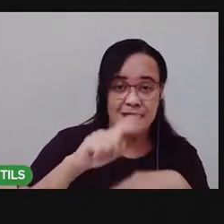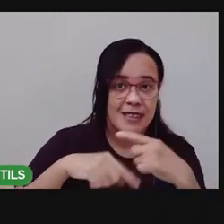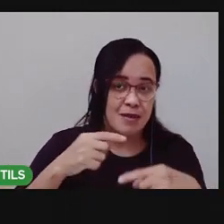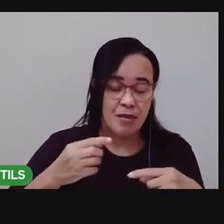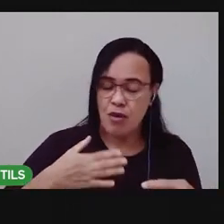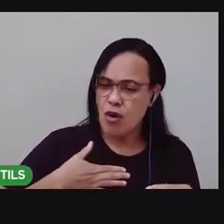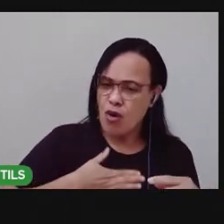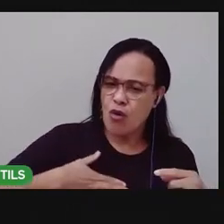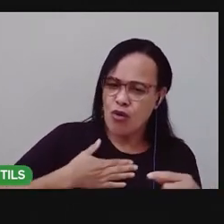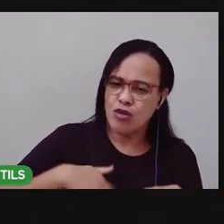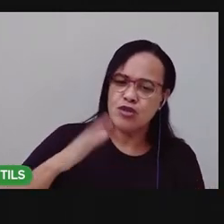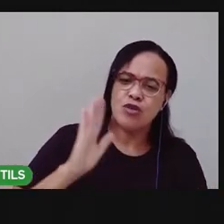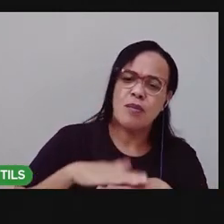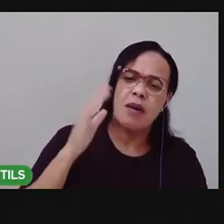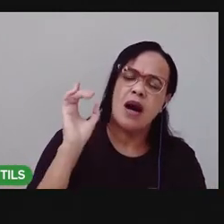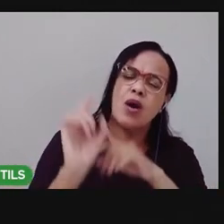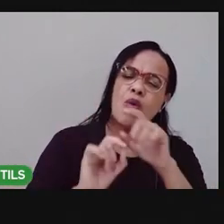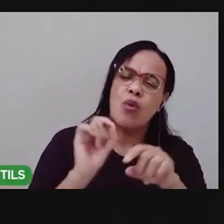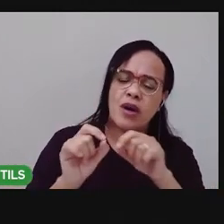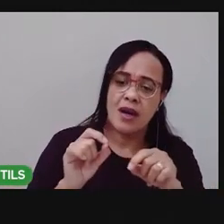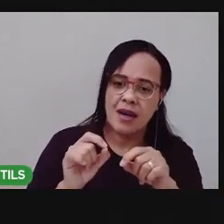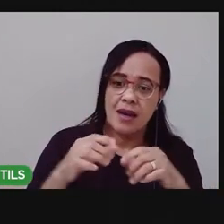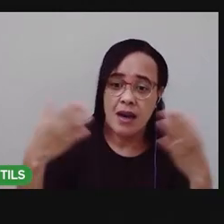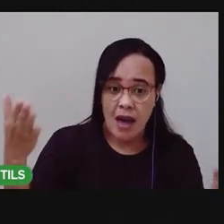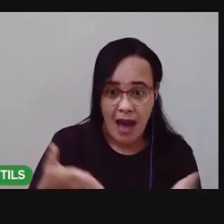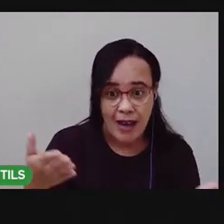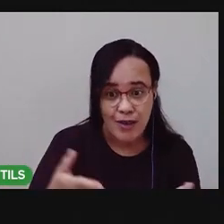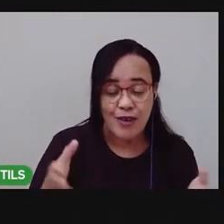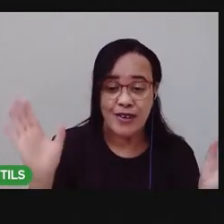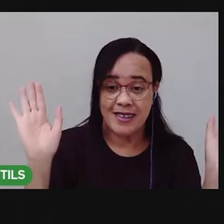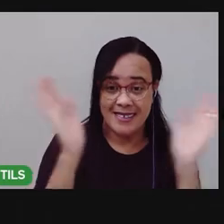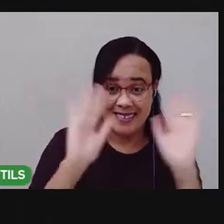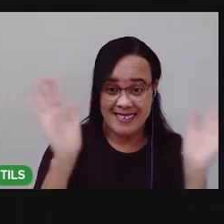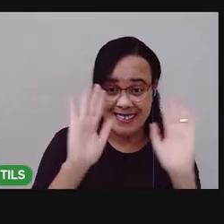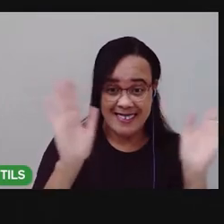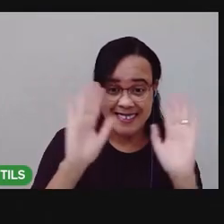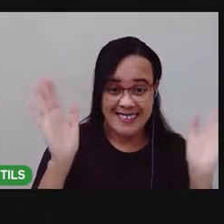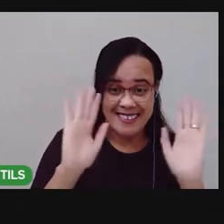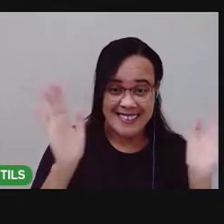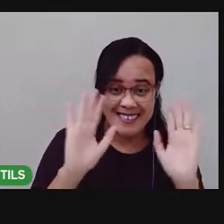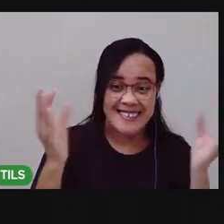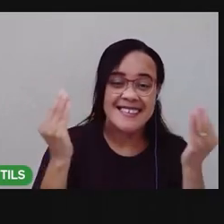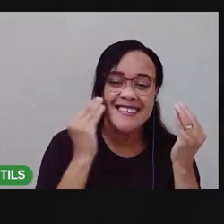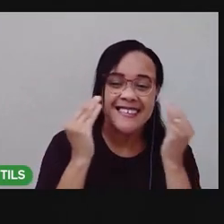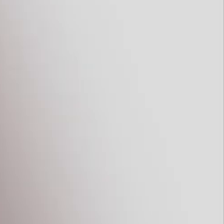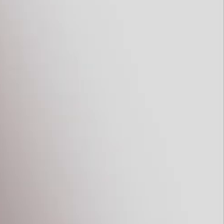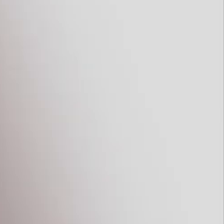Nos encontramos na nossa próxima aula. Beijo grande. Tchau. Tchau.